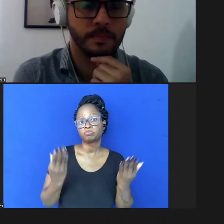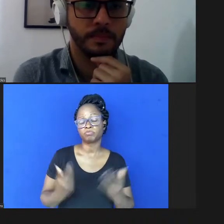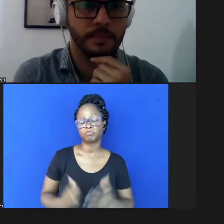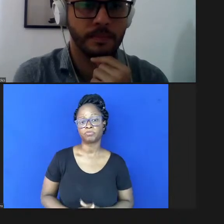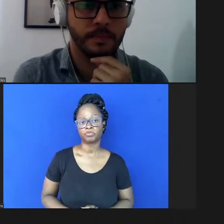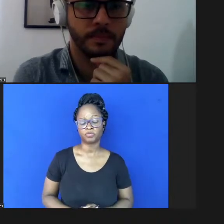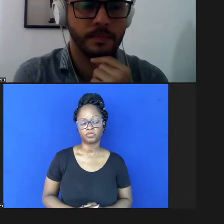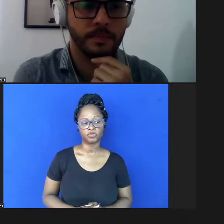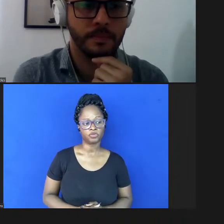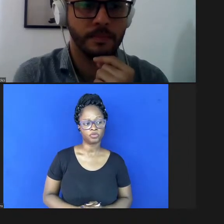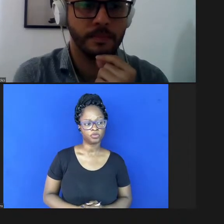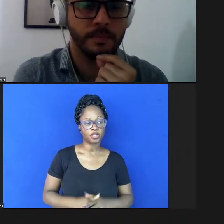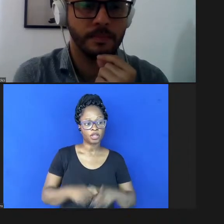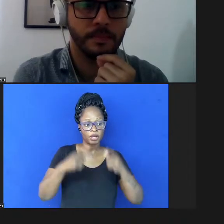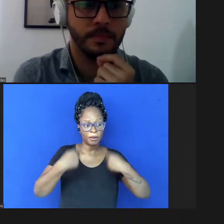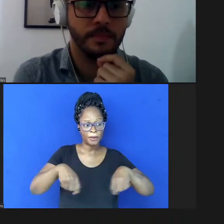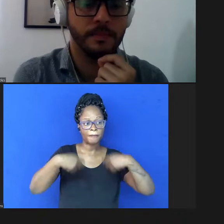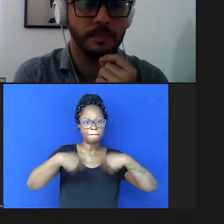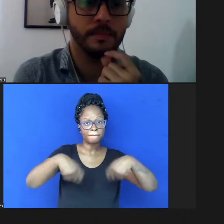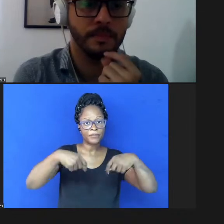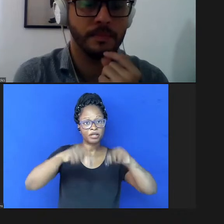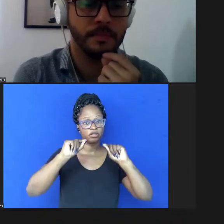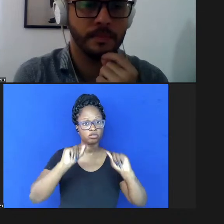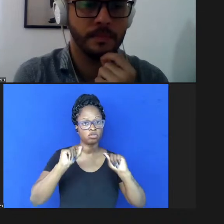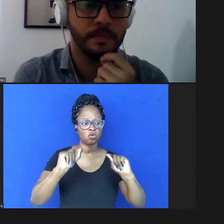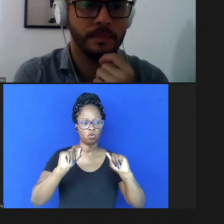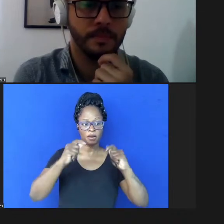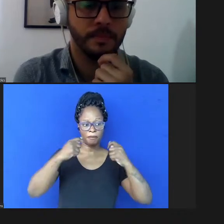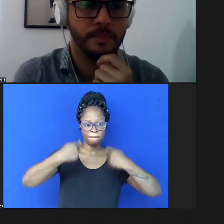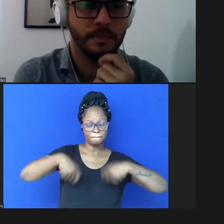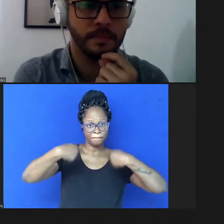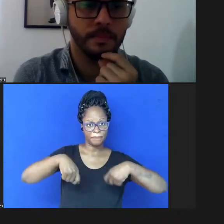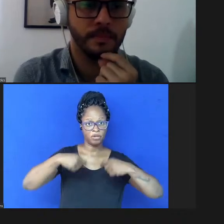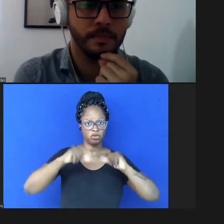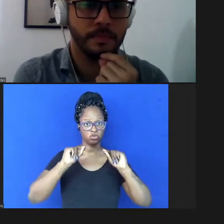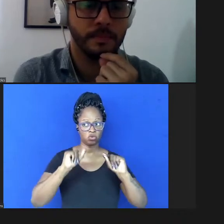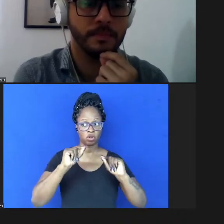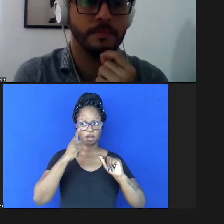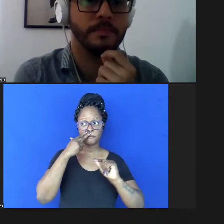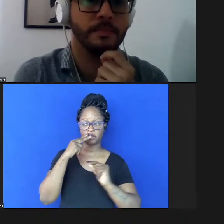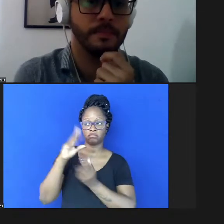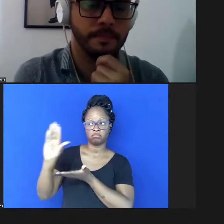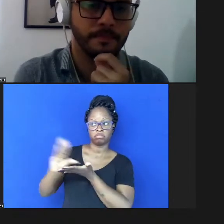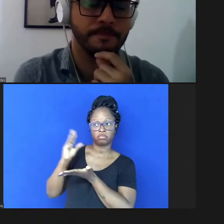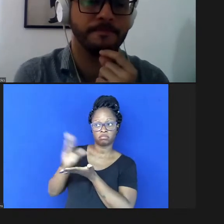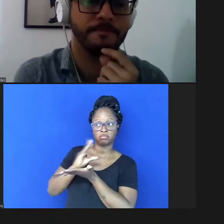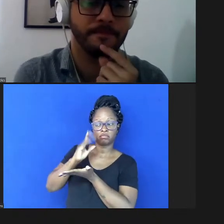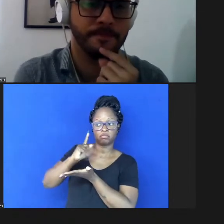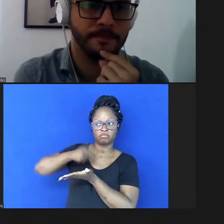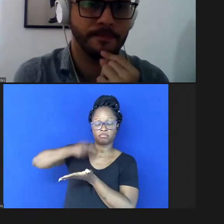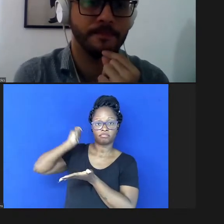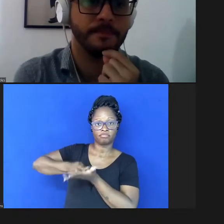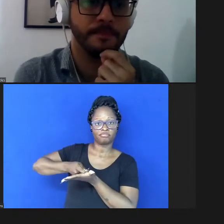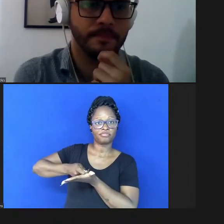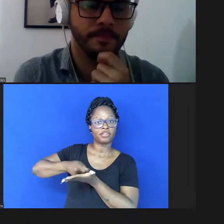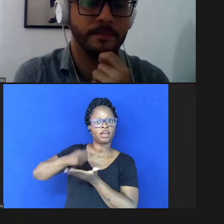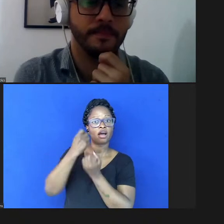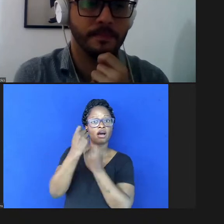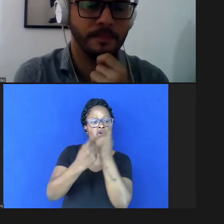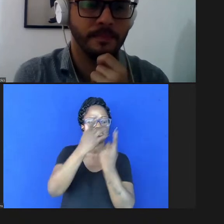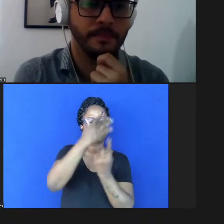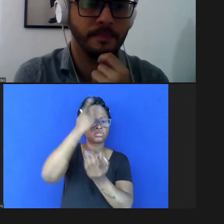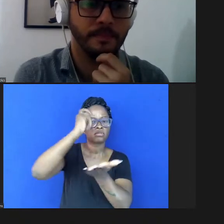eles precisavam pedir altas quantias para uma publicação e muitas pessoas não conseguiam pagar por isso